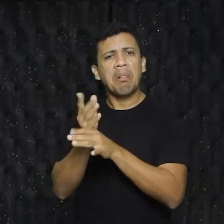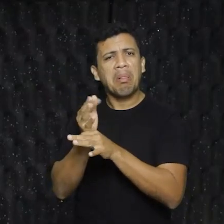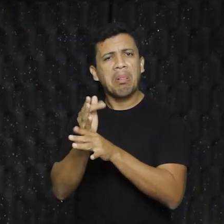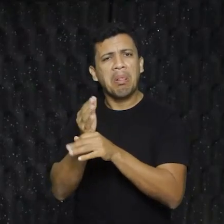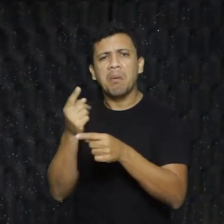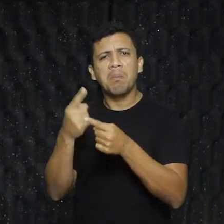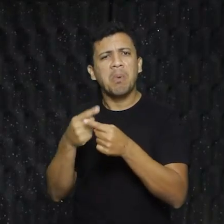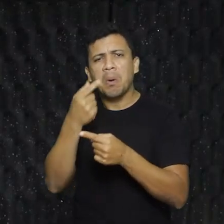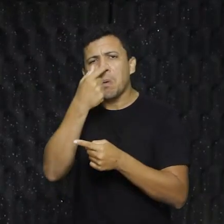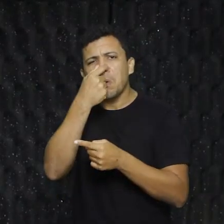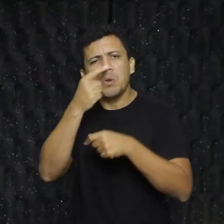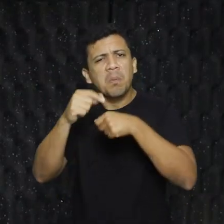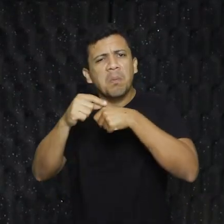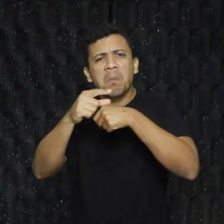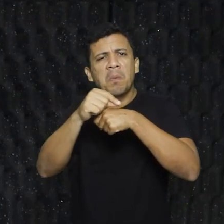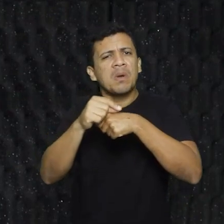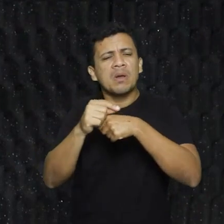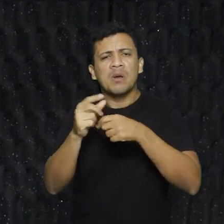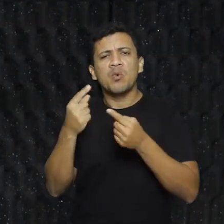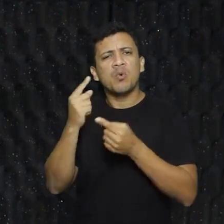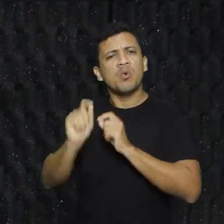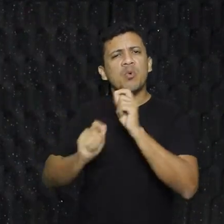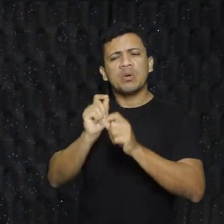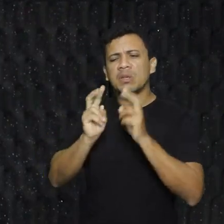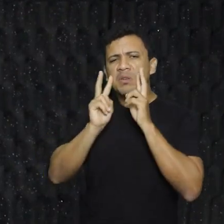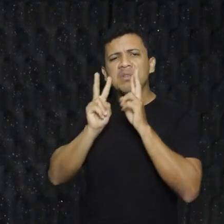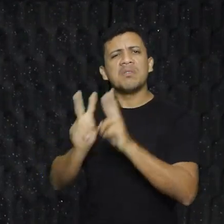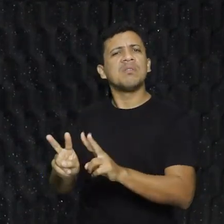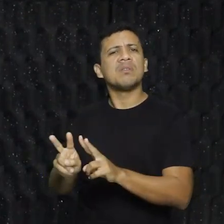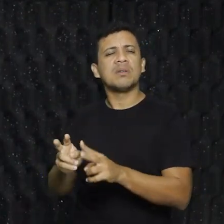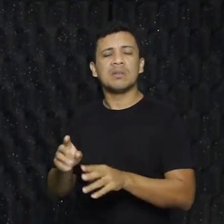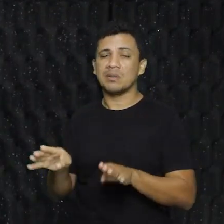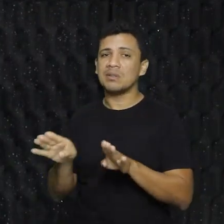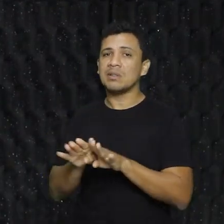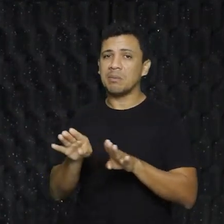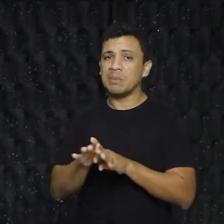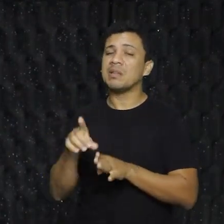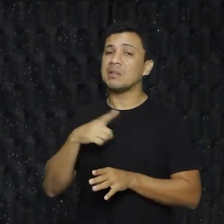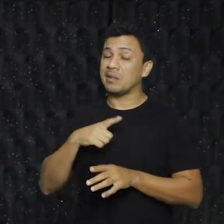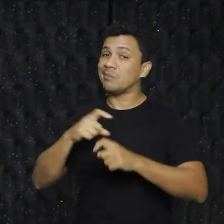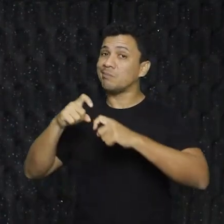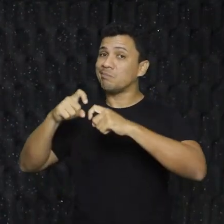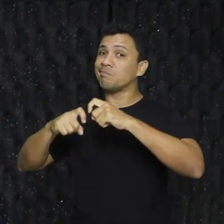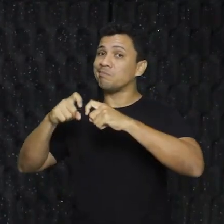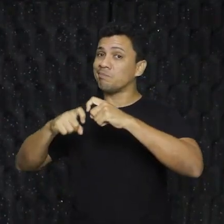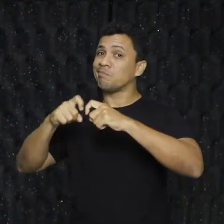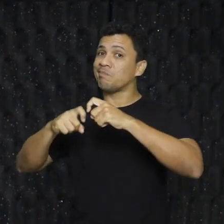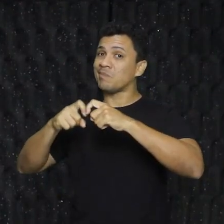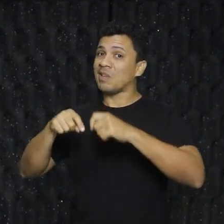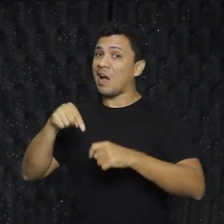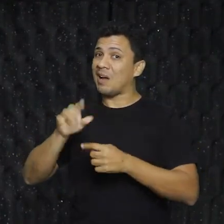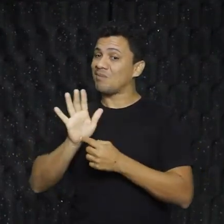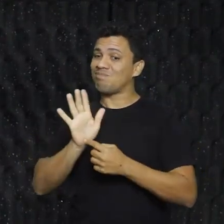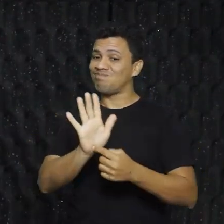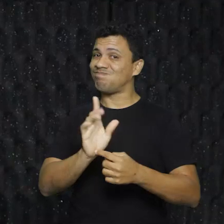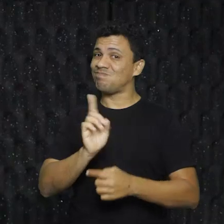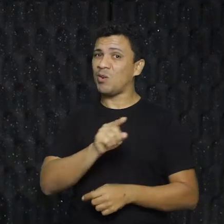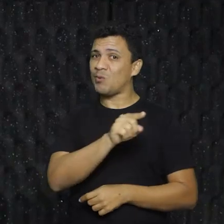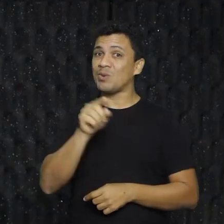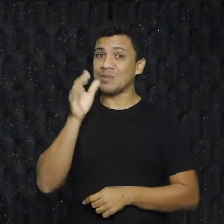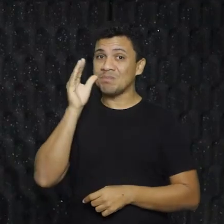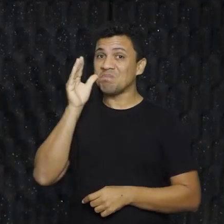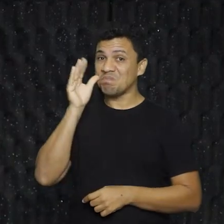cheio de formigas? O que chama a atenção? E ainda tem um teor sexualizado nas obras de Dali, que eu não vou expor aqui agora, mas vou deixar vocês na